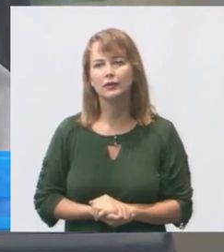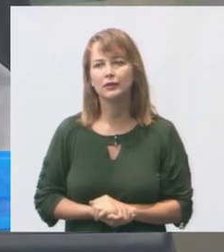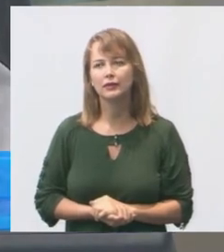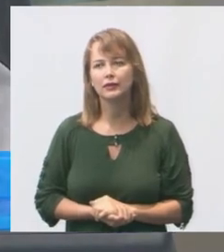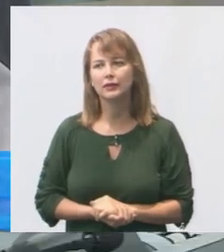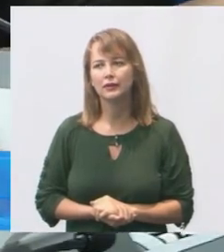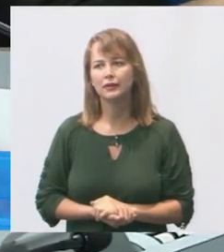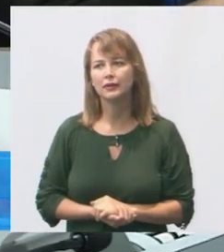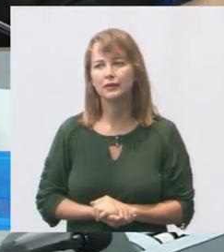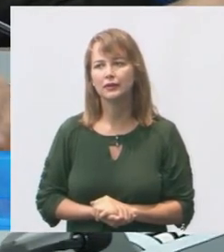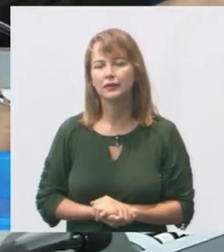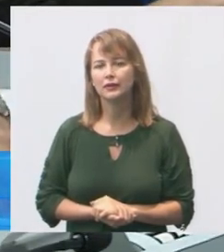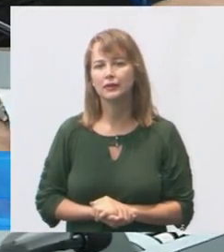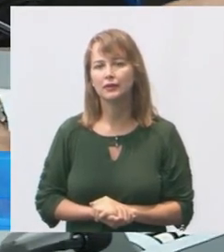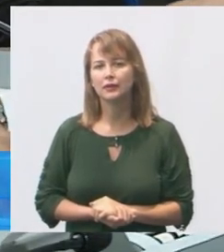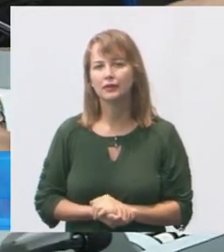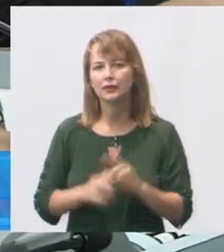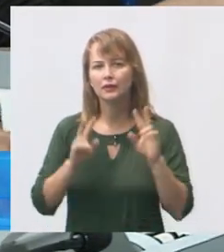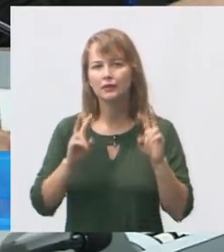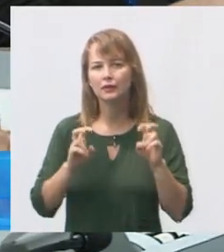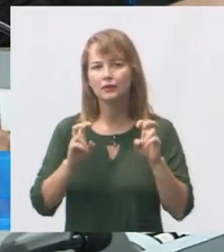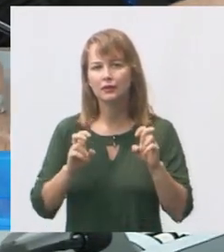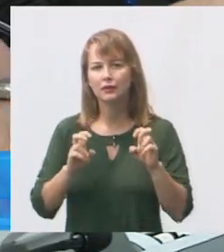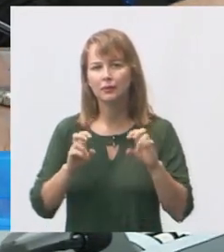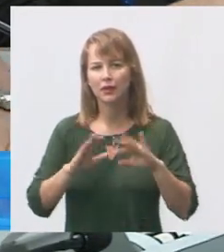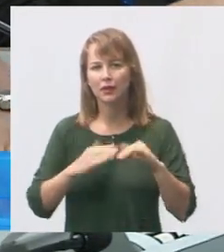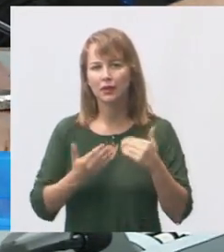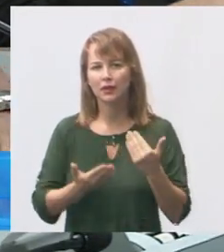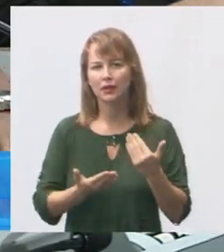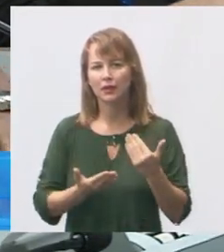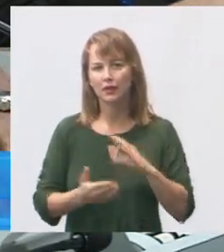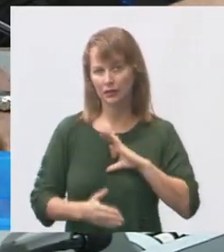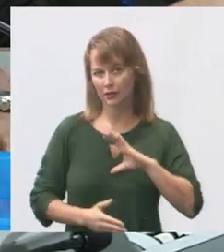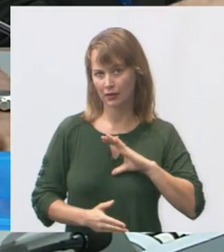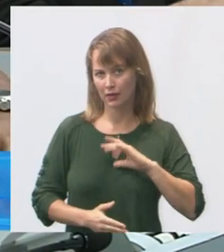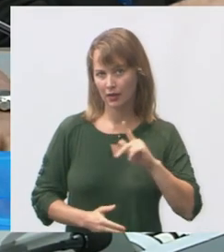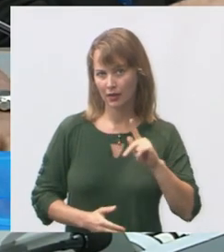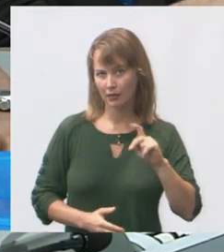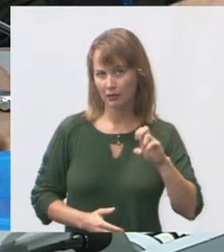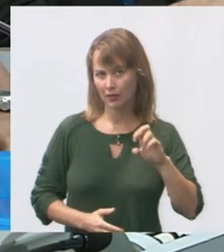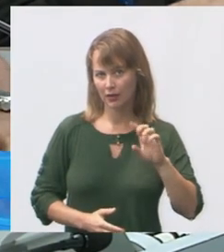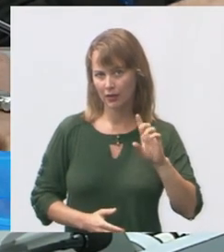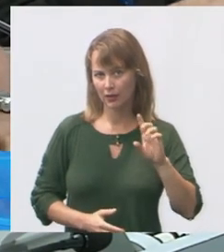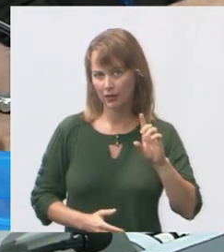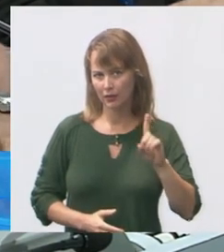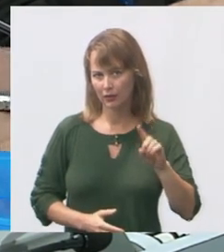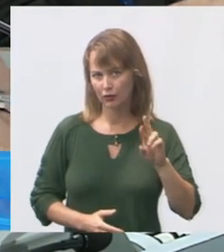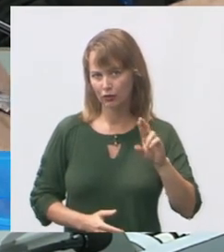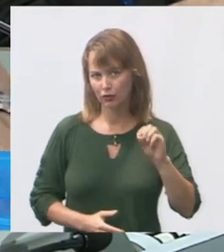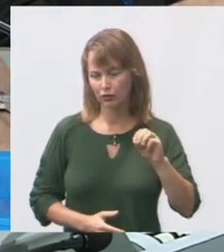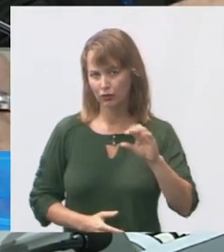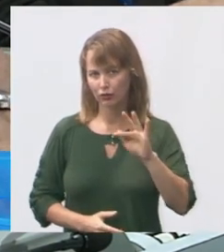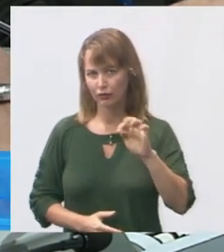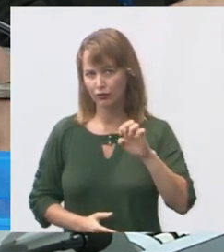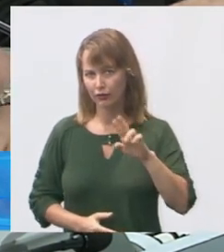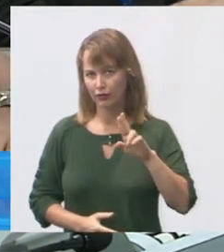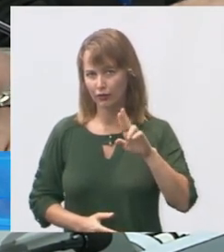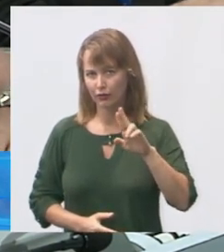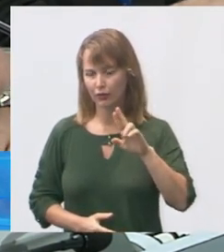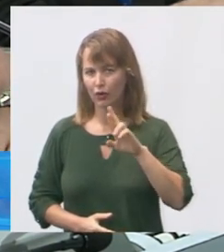vereador citou a questão do CMIP do Dr. Pedro Feu Rosa ali no bairro Bom Fim há cerca de